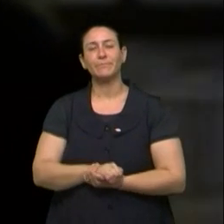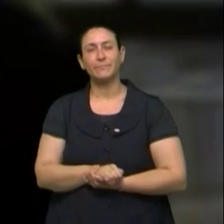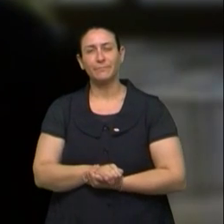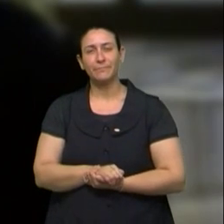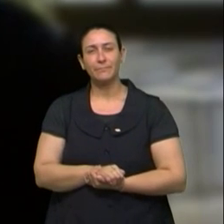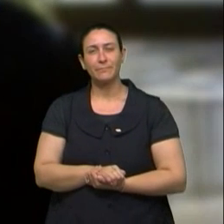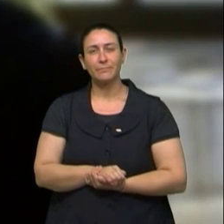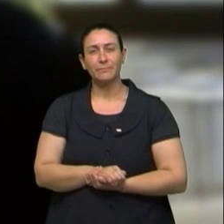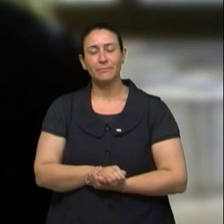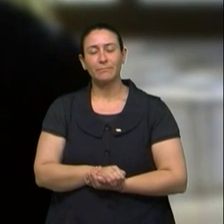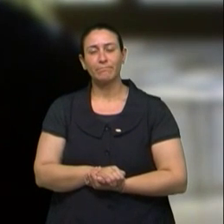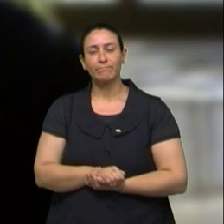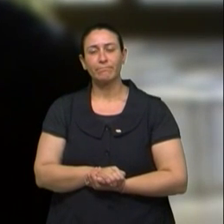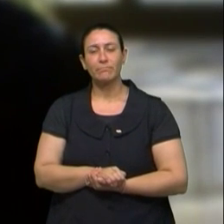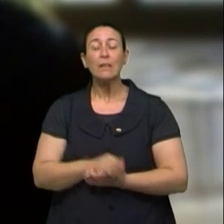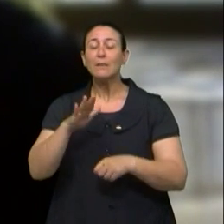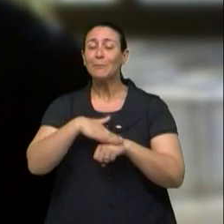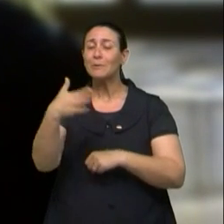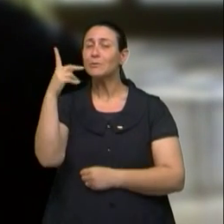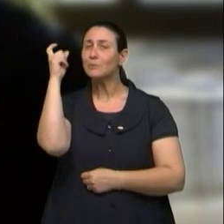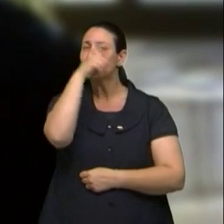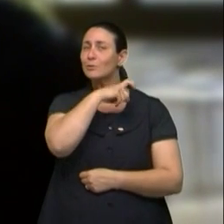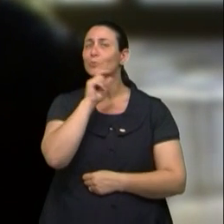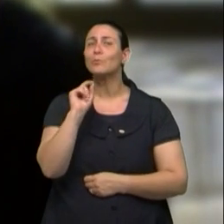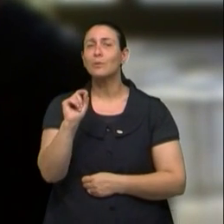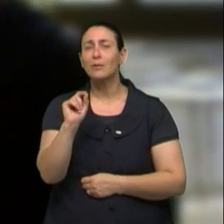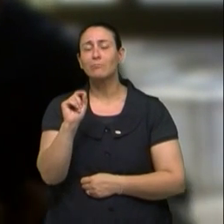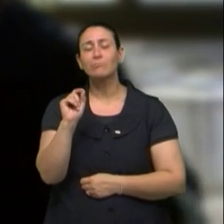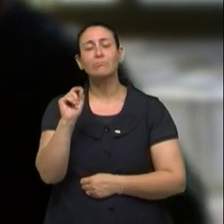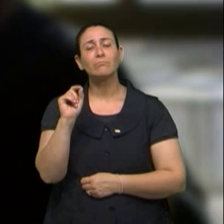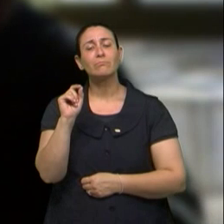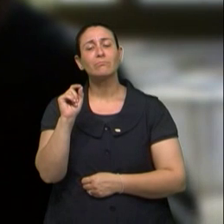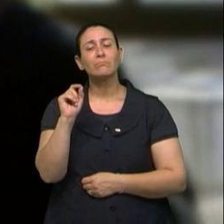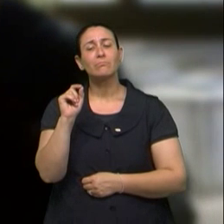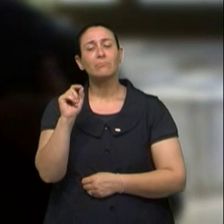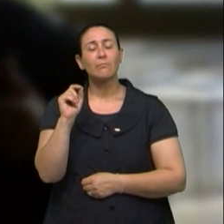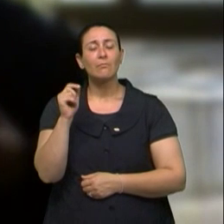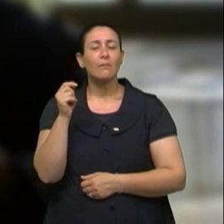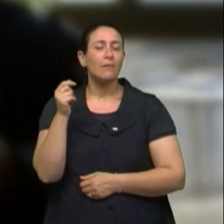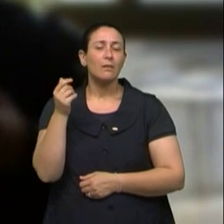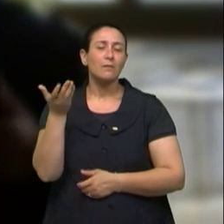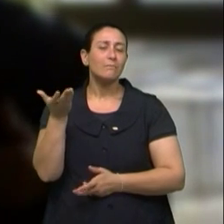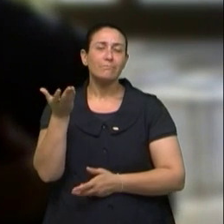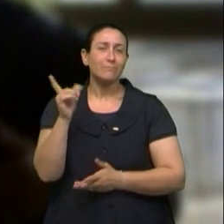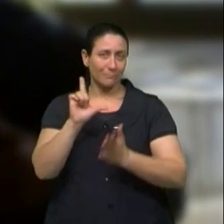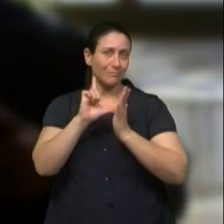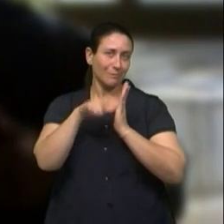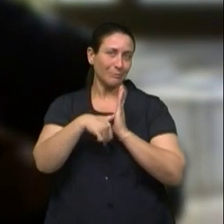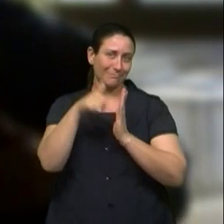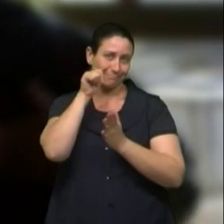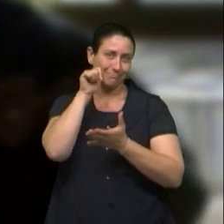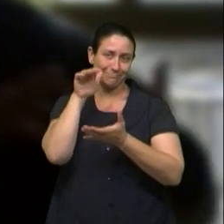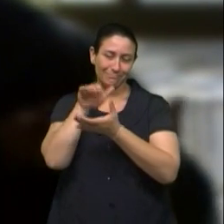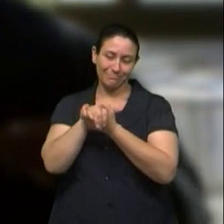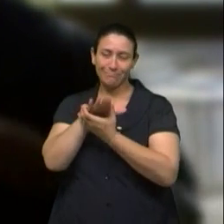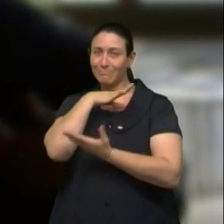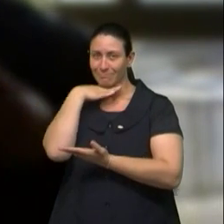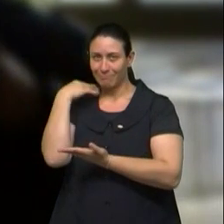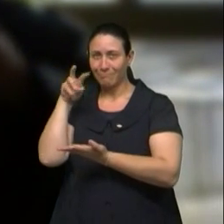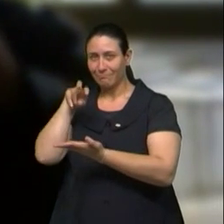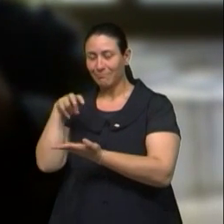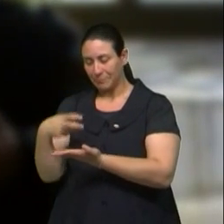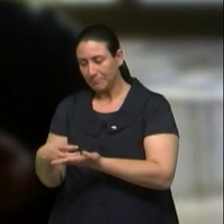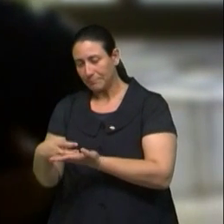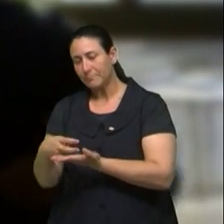A parte mais difícil é que, mesmo depois que a falecida, patroa, a mãe deles